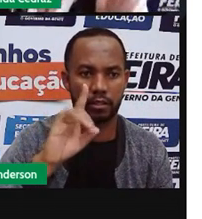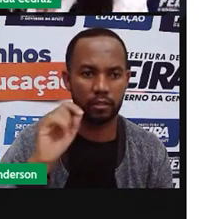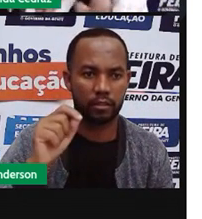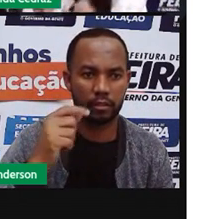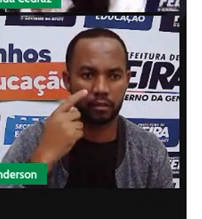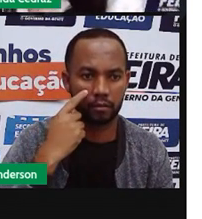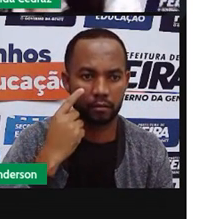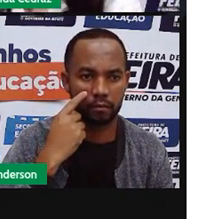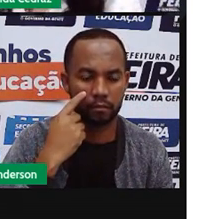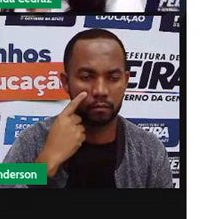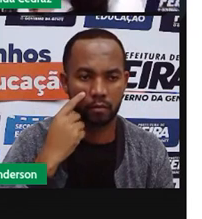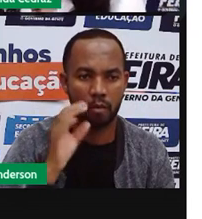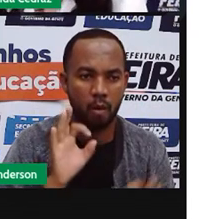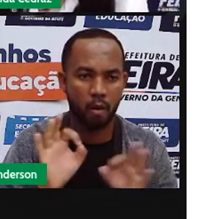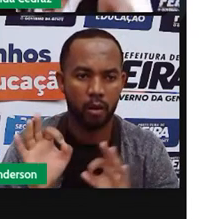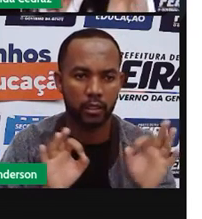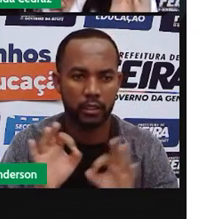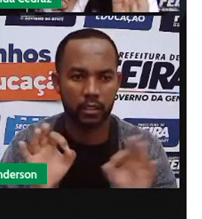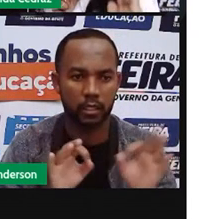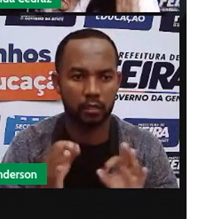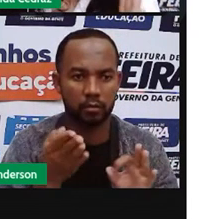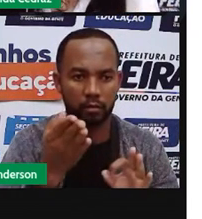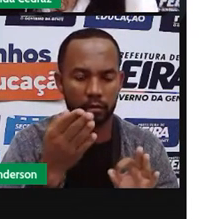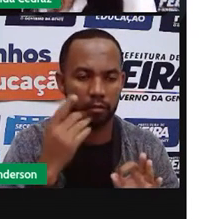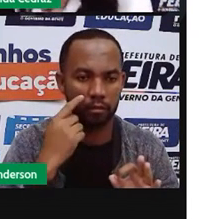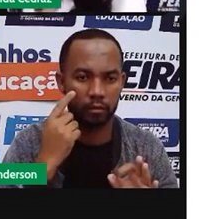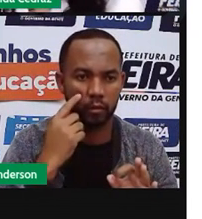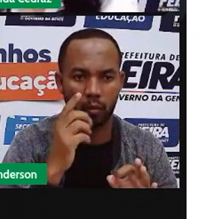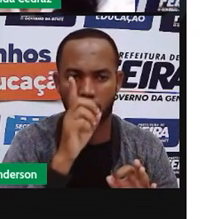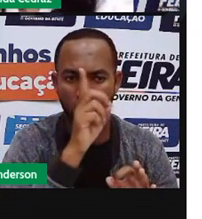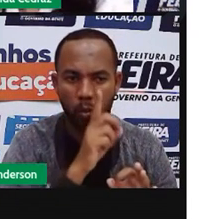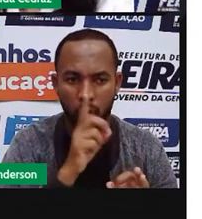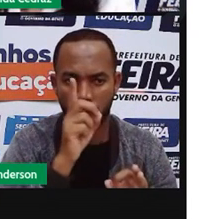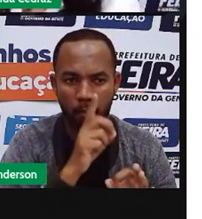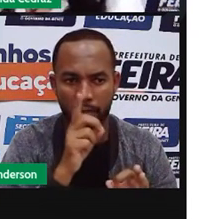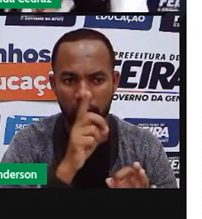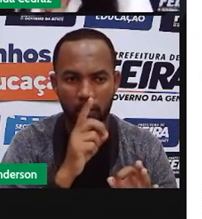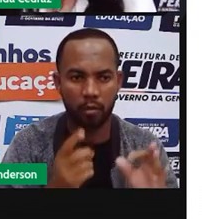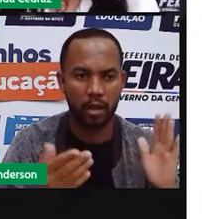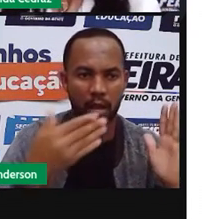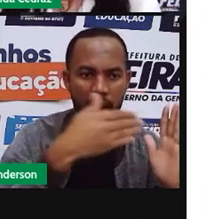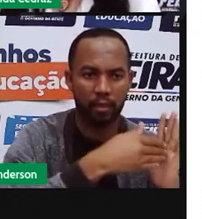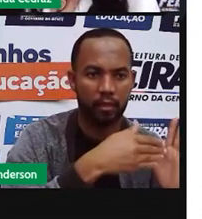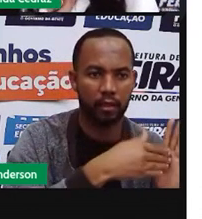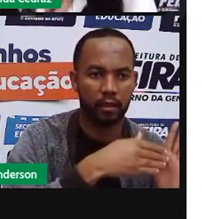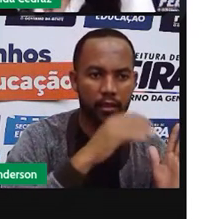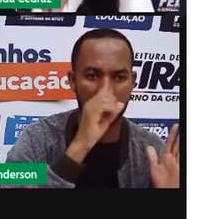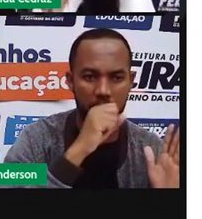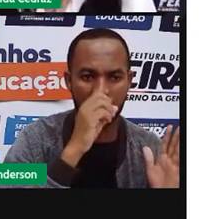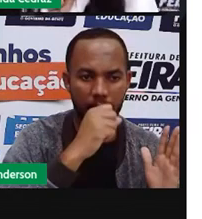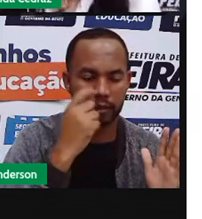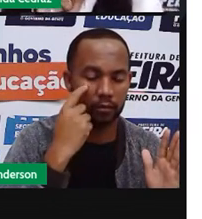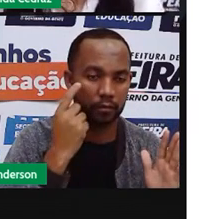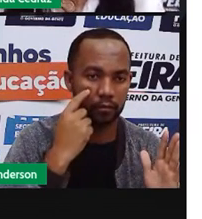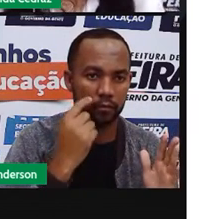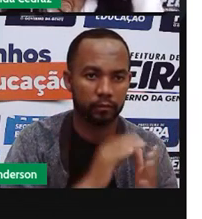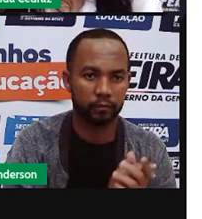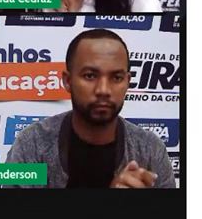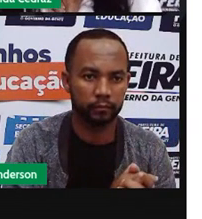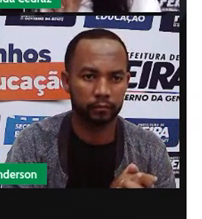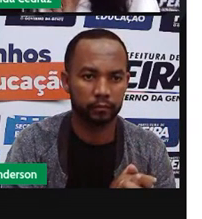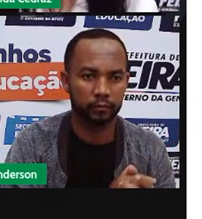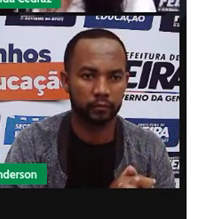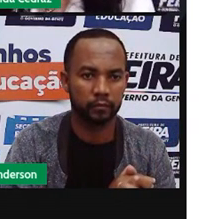ele é organizado assim do domingo para o sábado e as